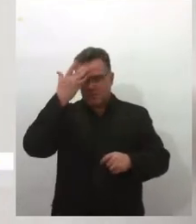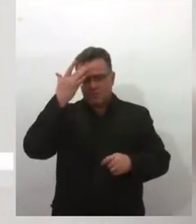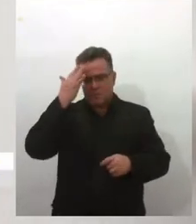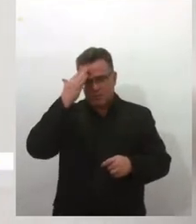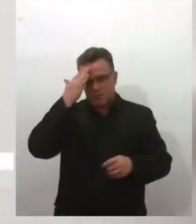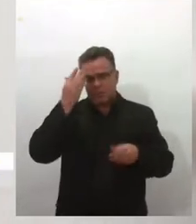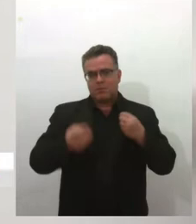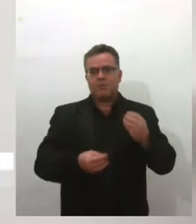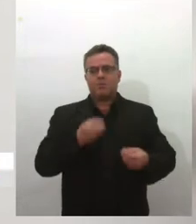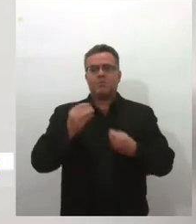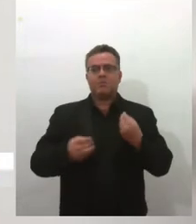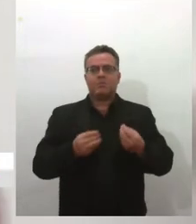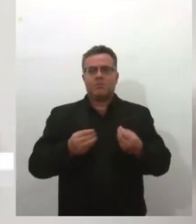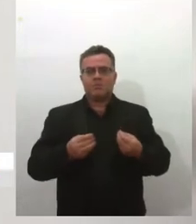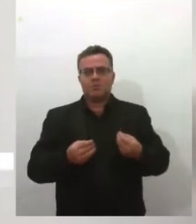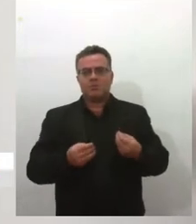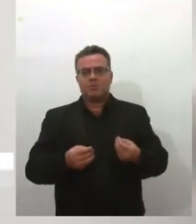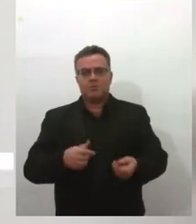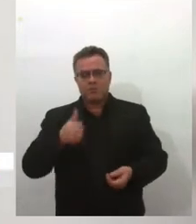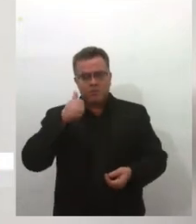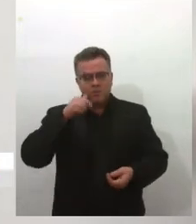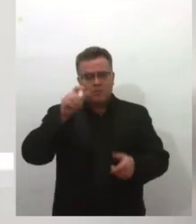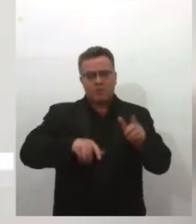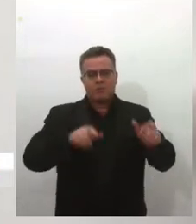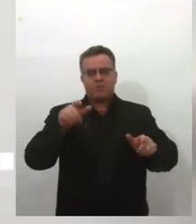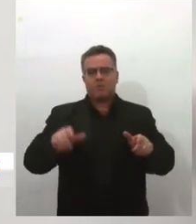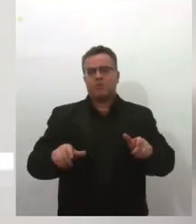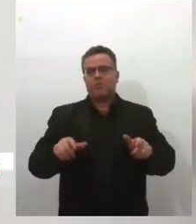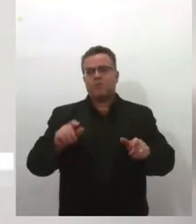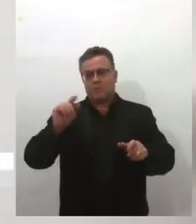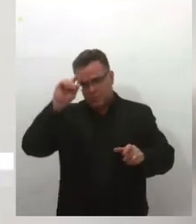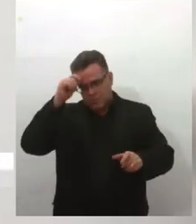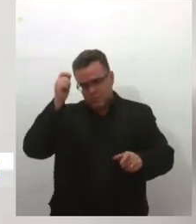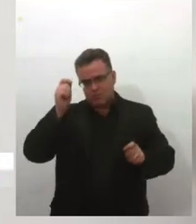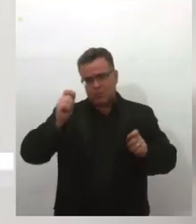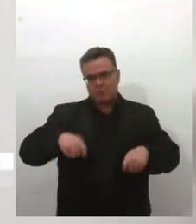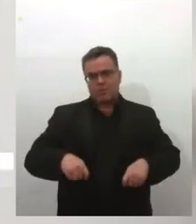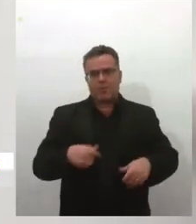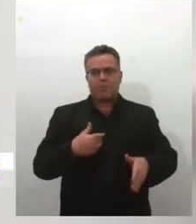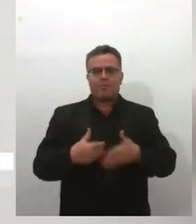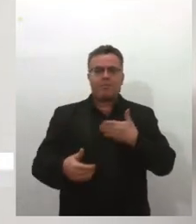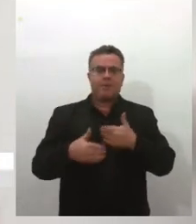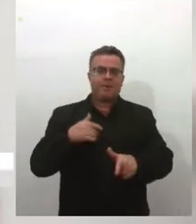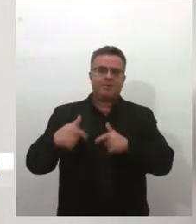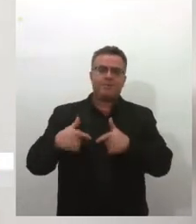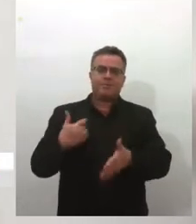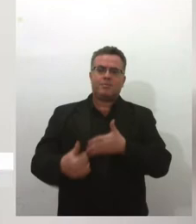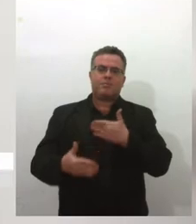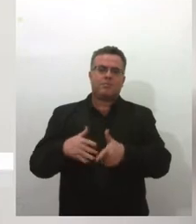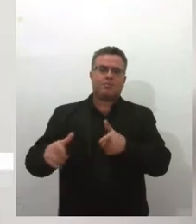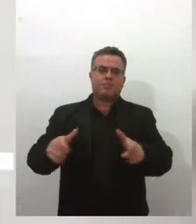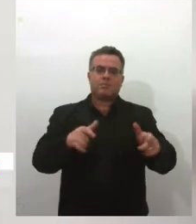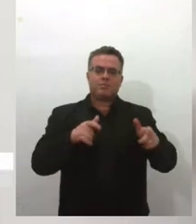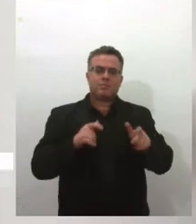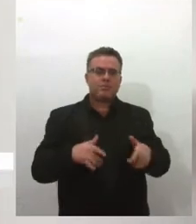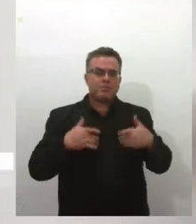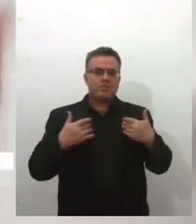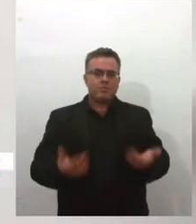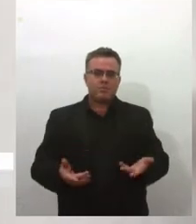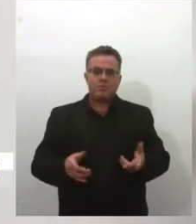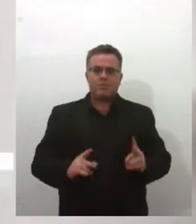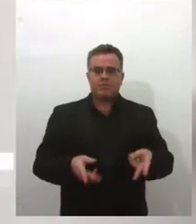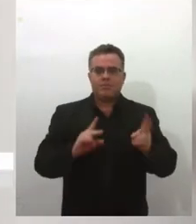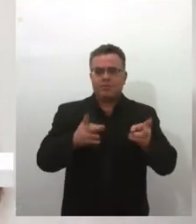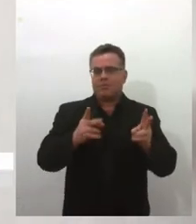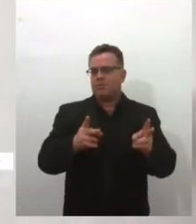as pessoas negras, pessoas pretas, elas podem falar de todas as áreas, não só de racismo, sempre colocam a gente muito na caixinha, eu